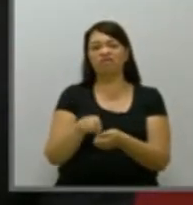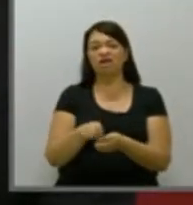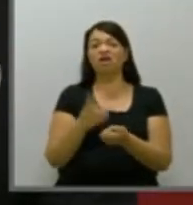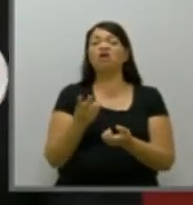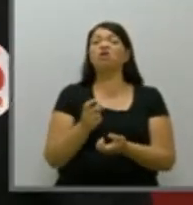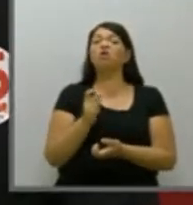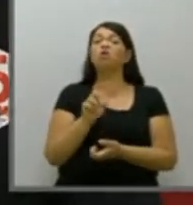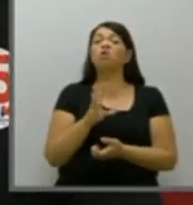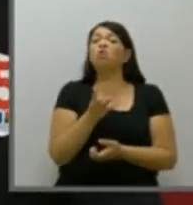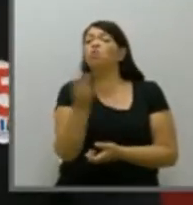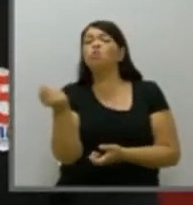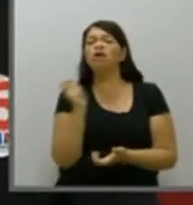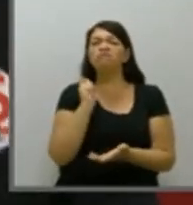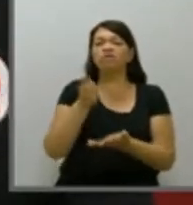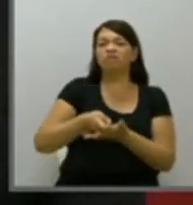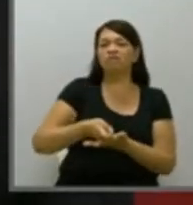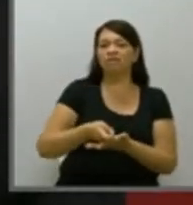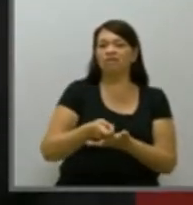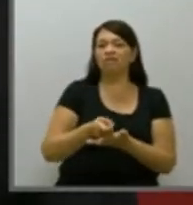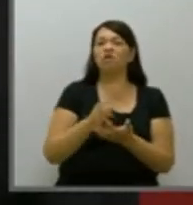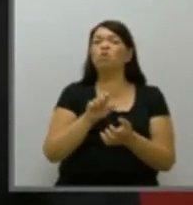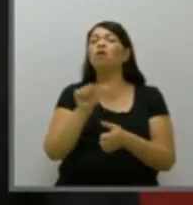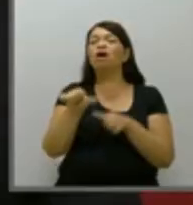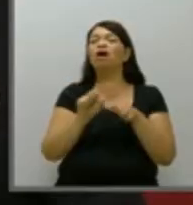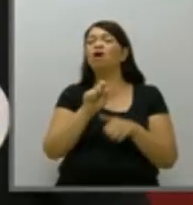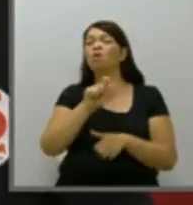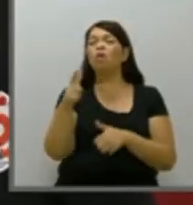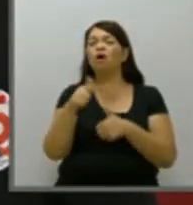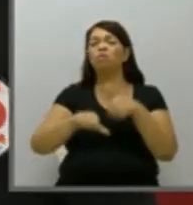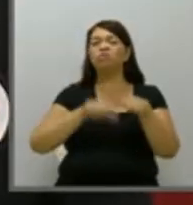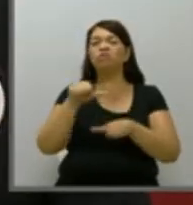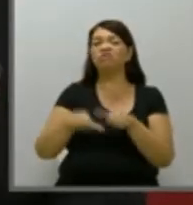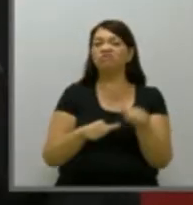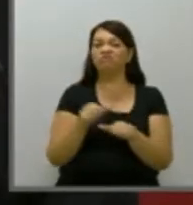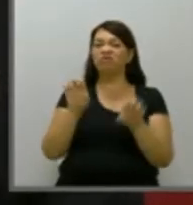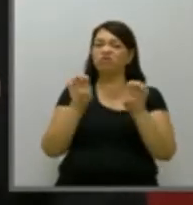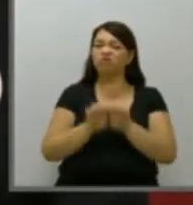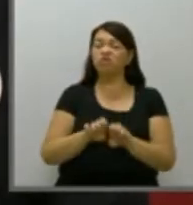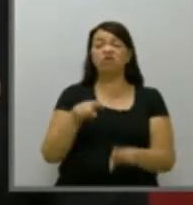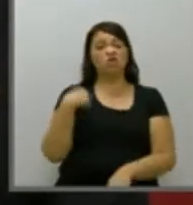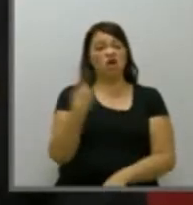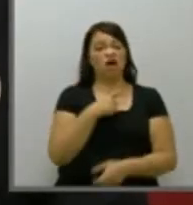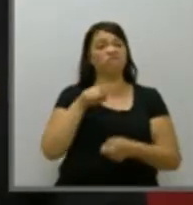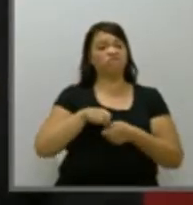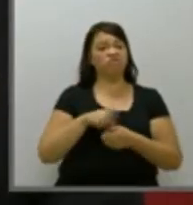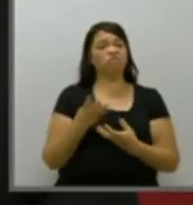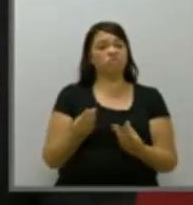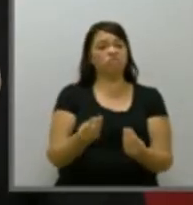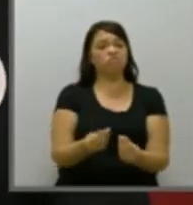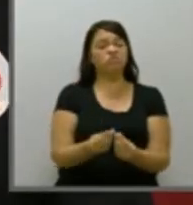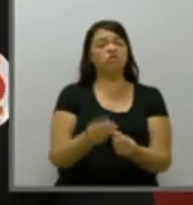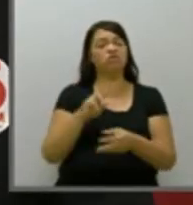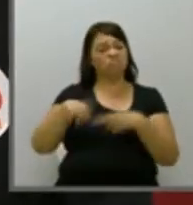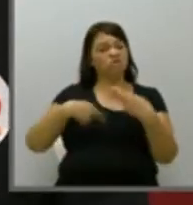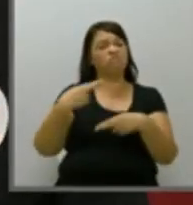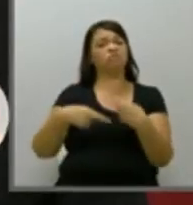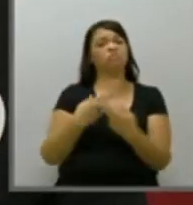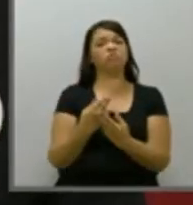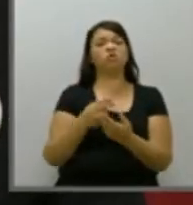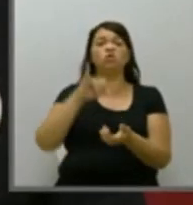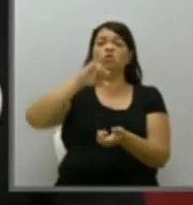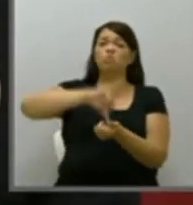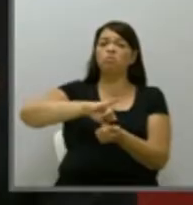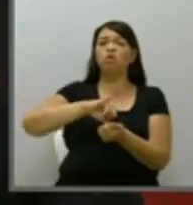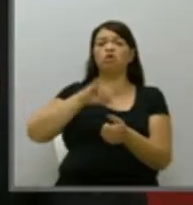custar? Qual a modificação estrutural que vai fazer? Nós fizemos muito. reformamos as unidades, sim. O posto da 7